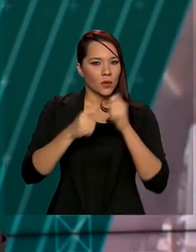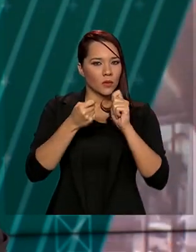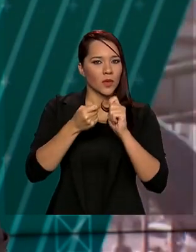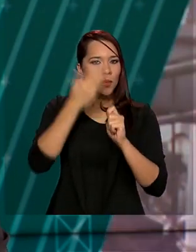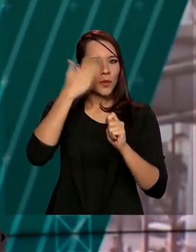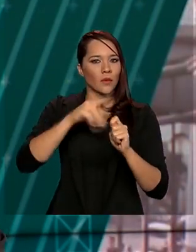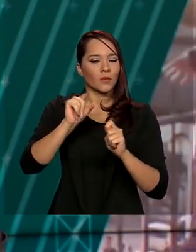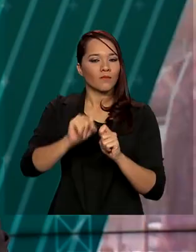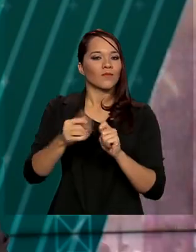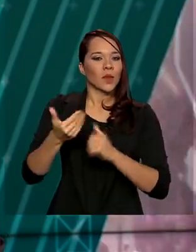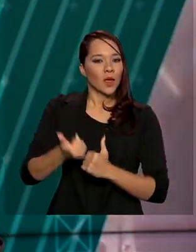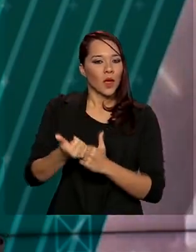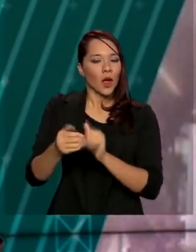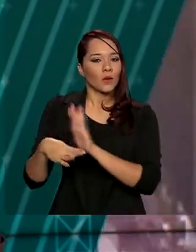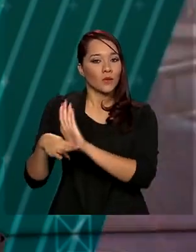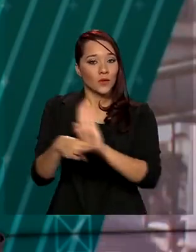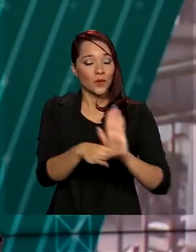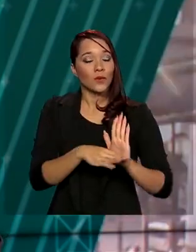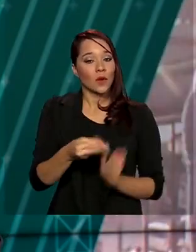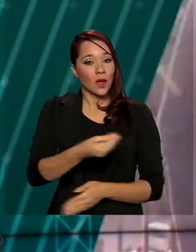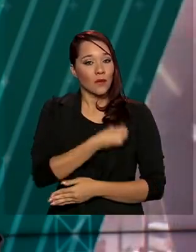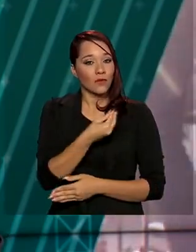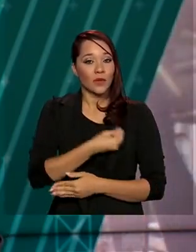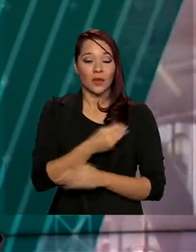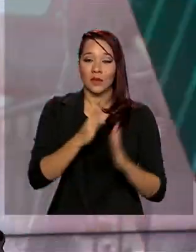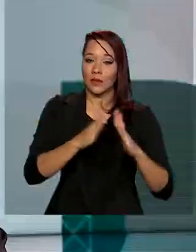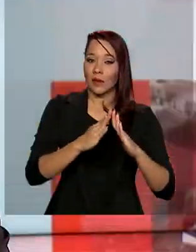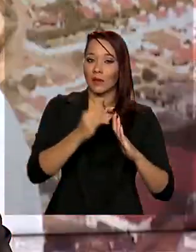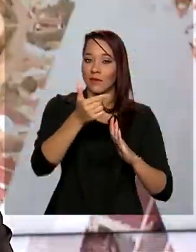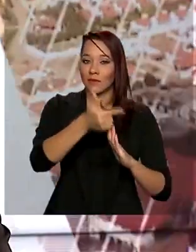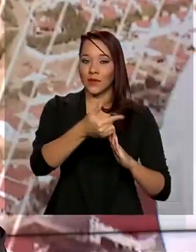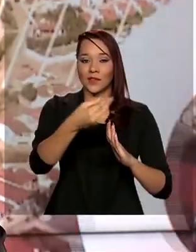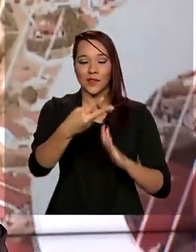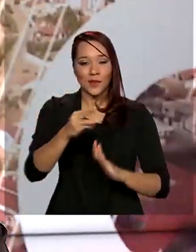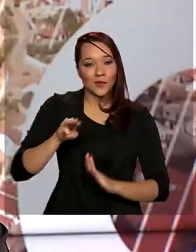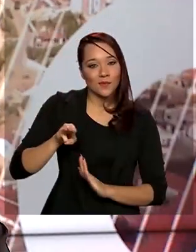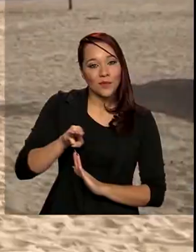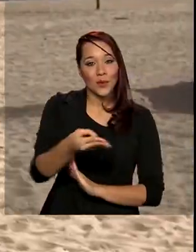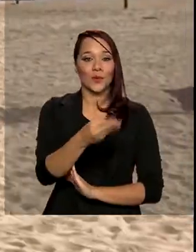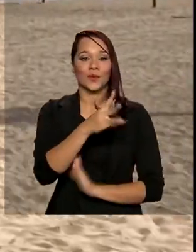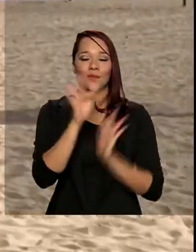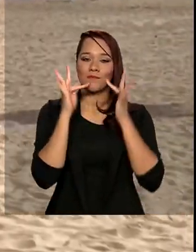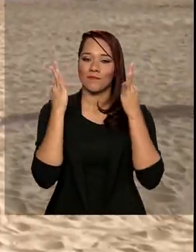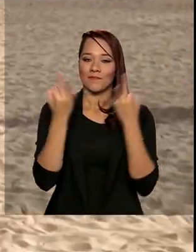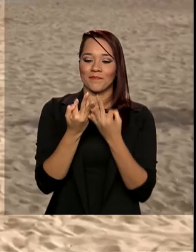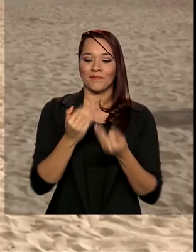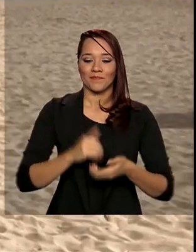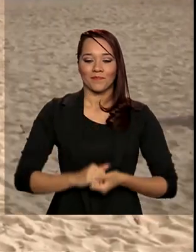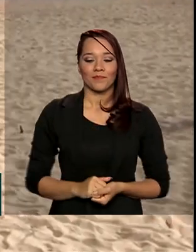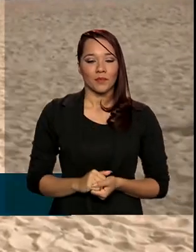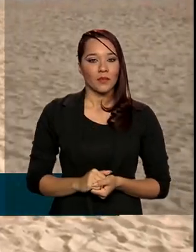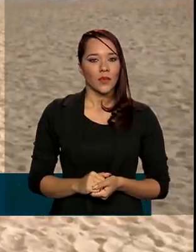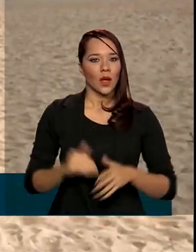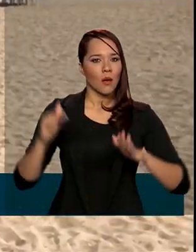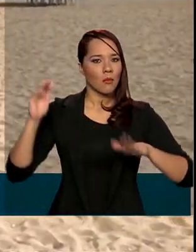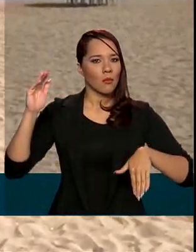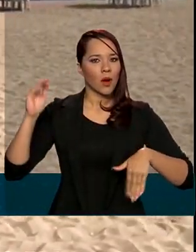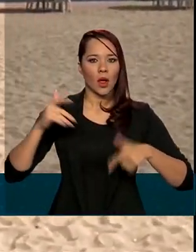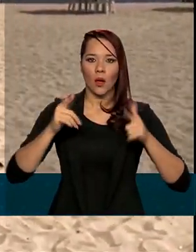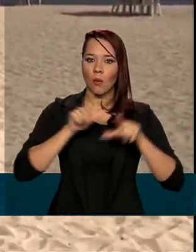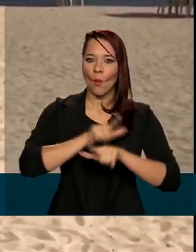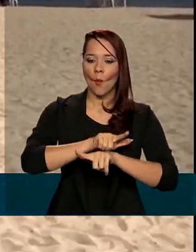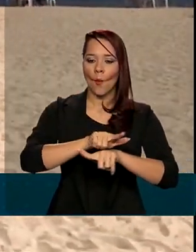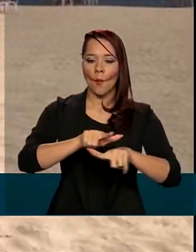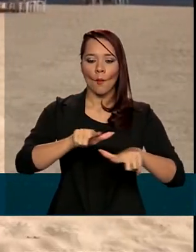benefício melhorou o padrão de vida na casa de 23 milhões de famílias. Com as praias vazias em Ponta